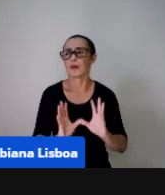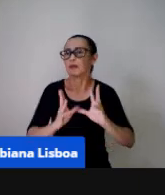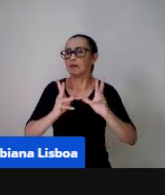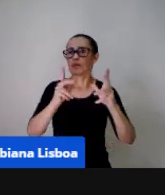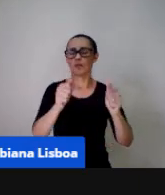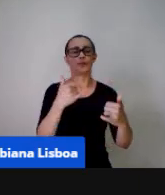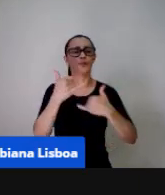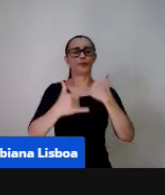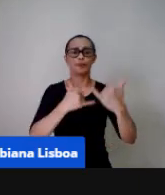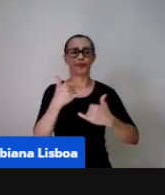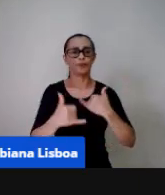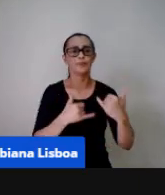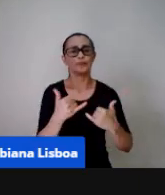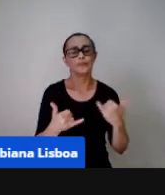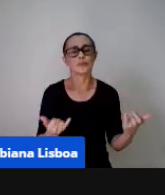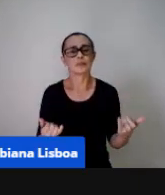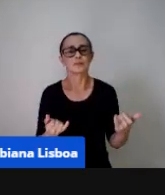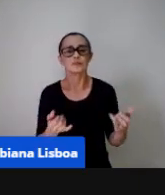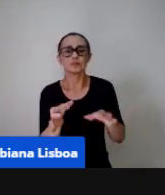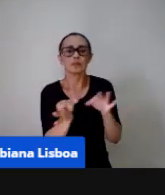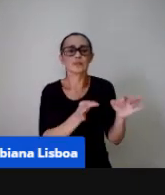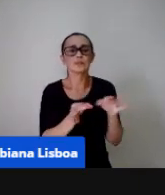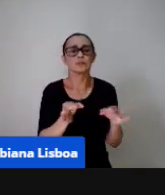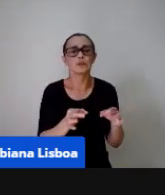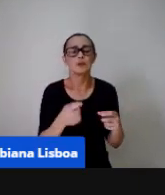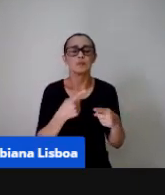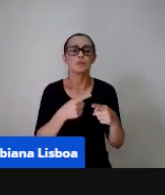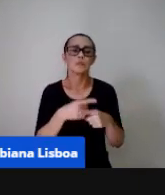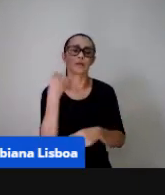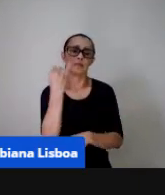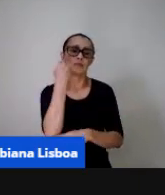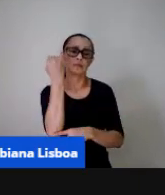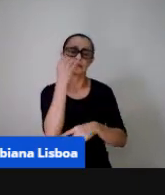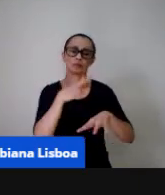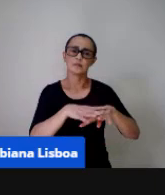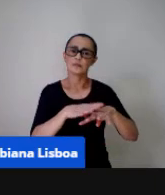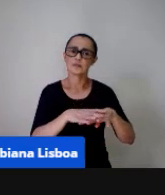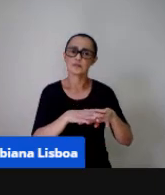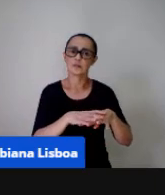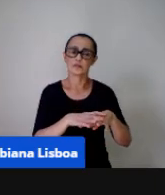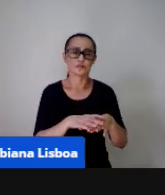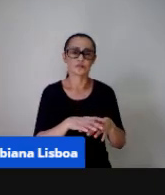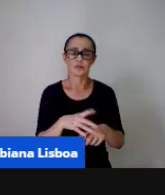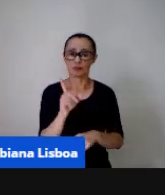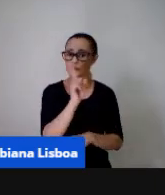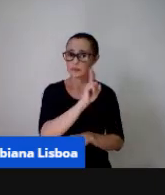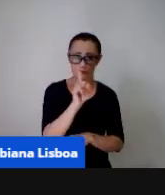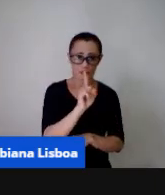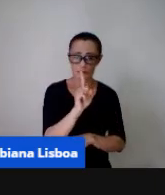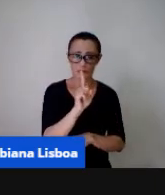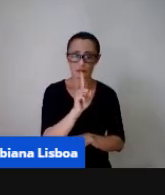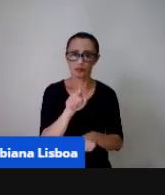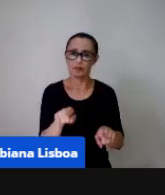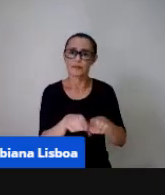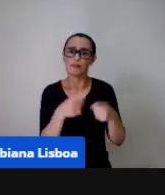planejar nós só vamos fazer porque eles são importantes para a matemática não é isso mas eles são recursos importantes também